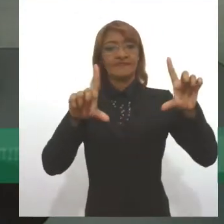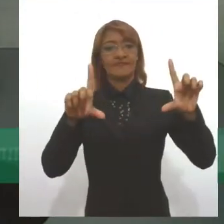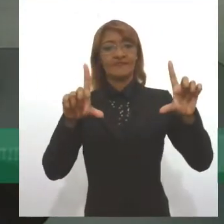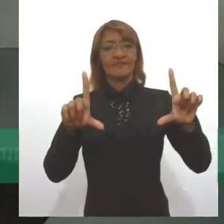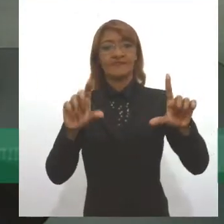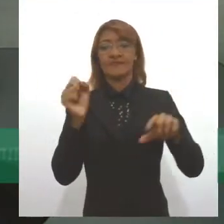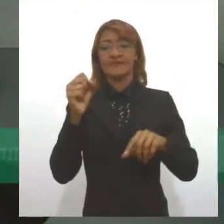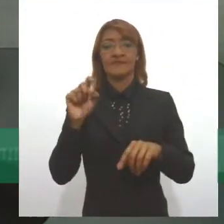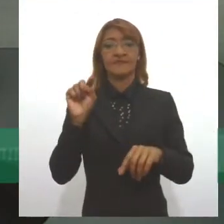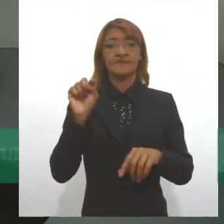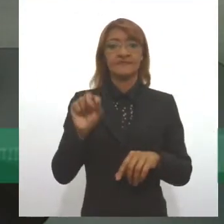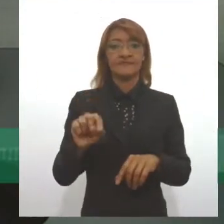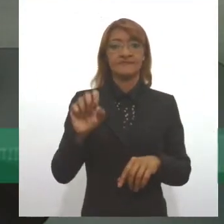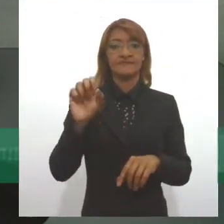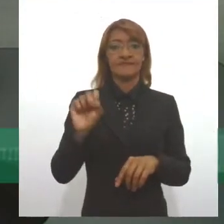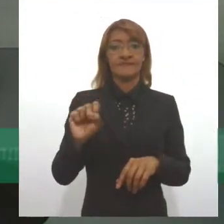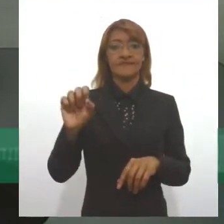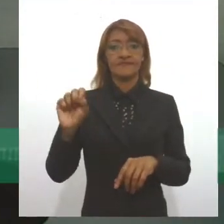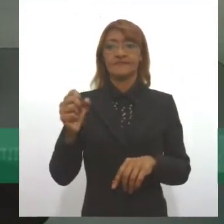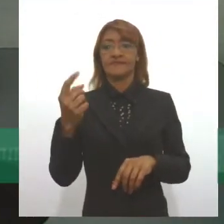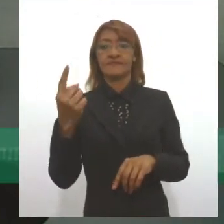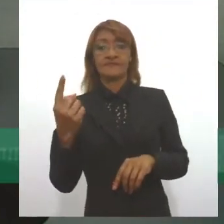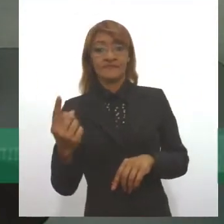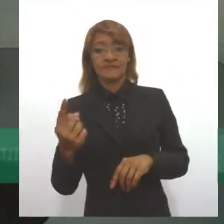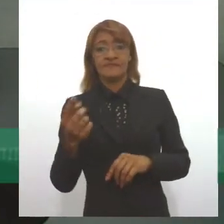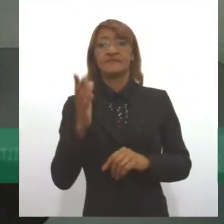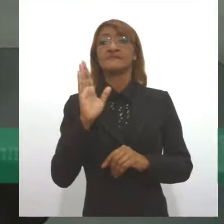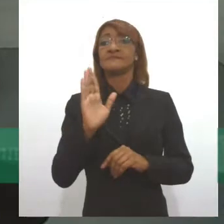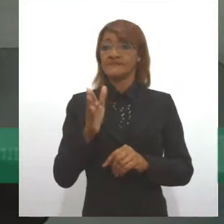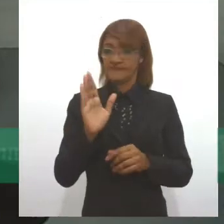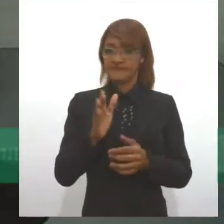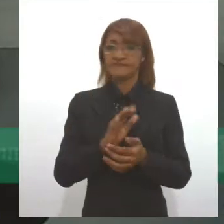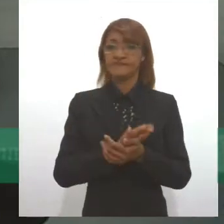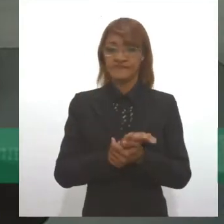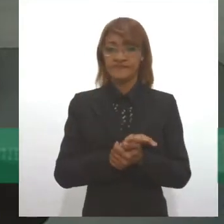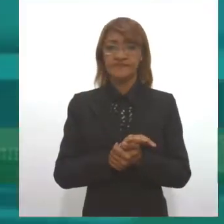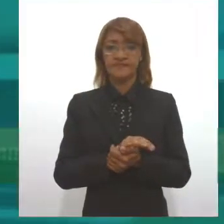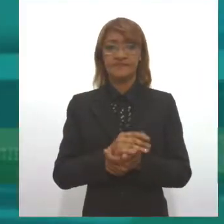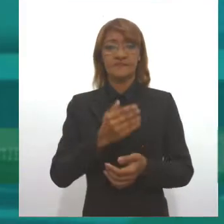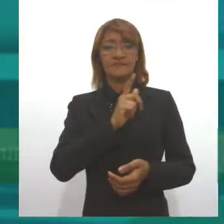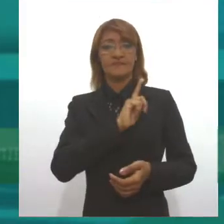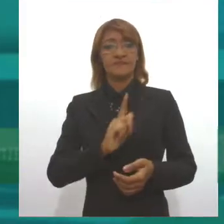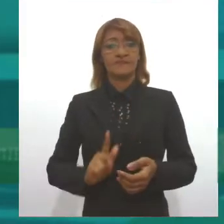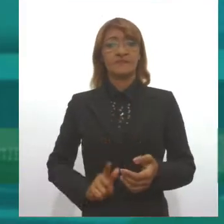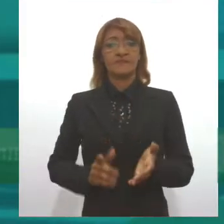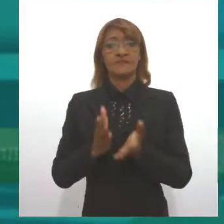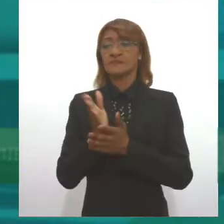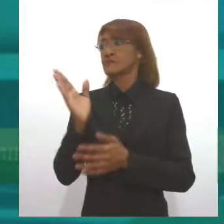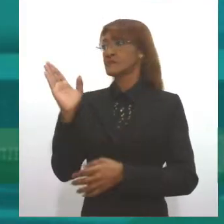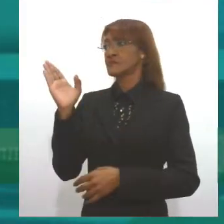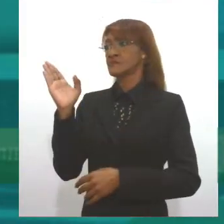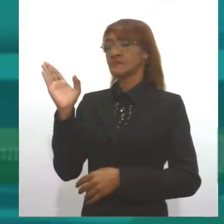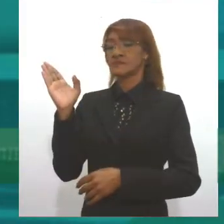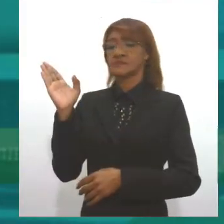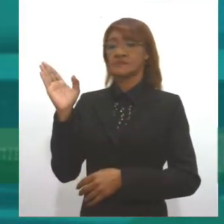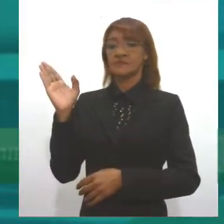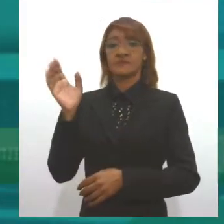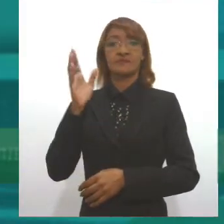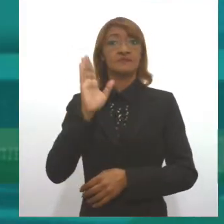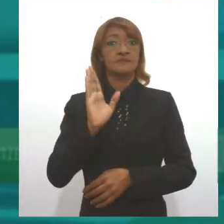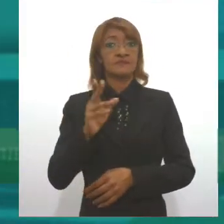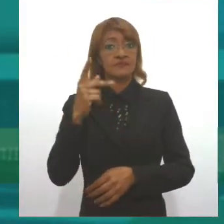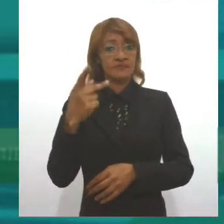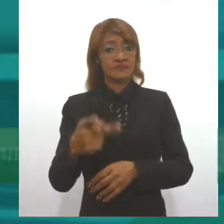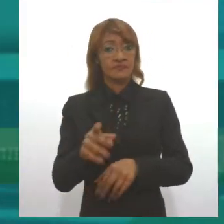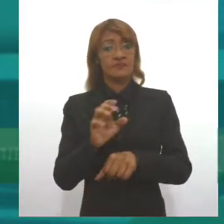é 8.881, que já foi sancionada pelo governador. E aí é o ponto inicial que o estado de Sergipe